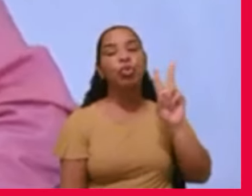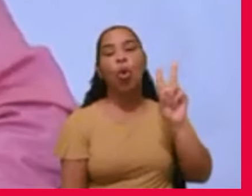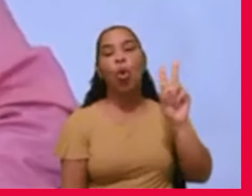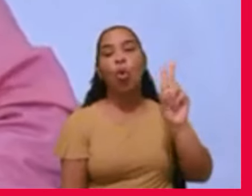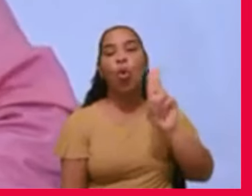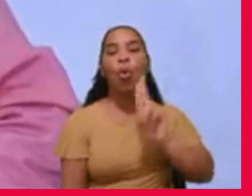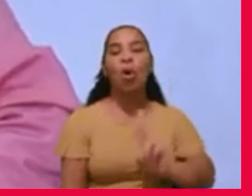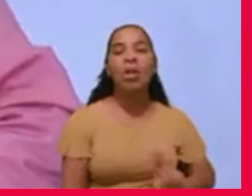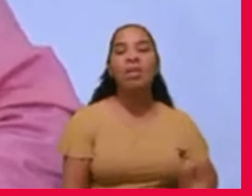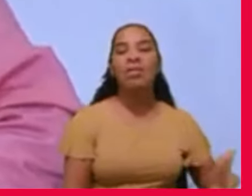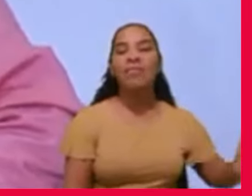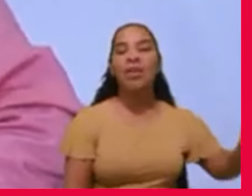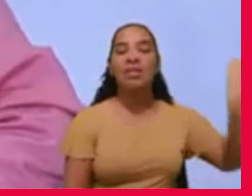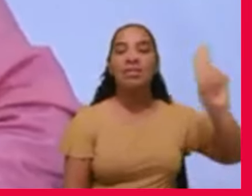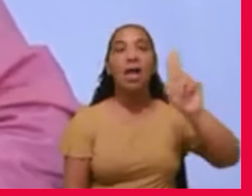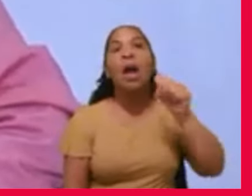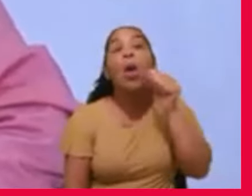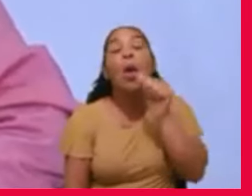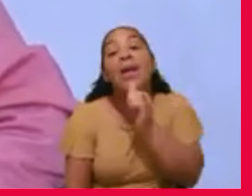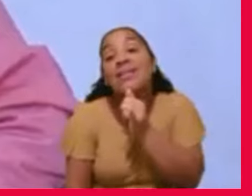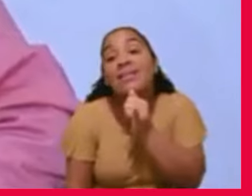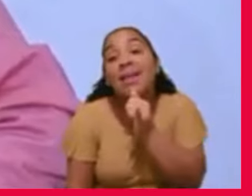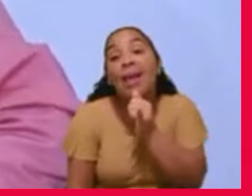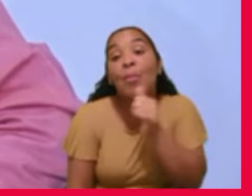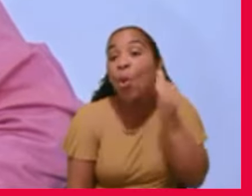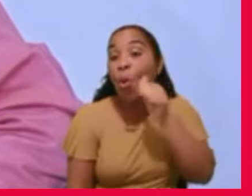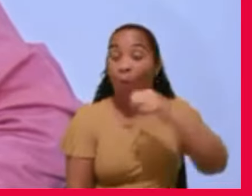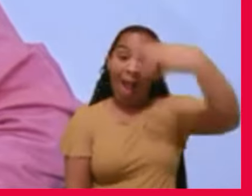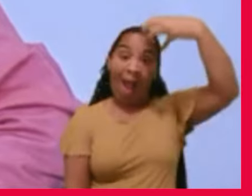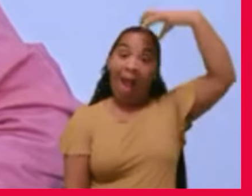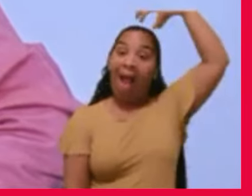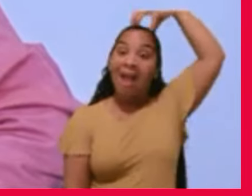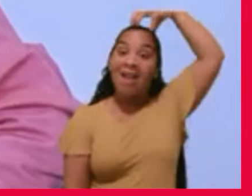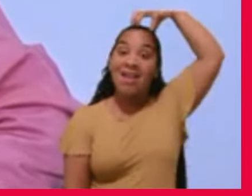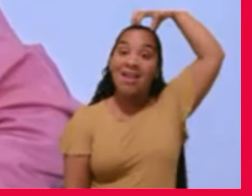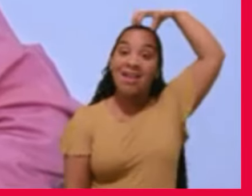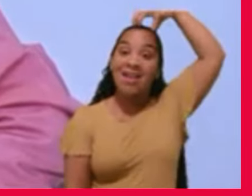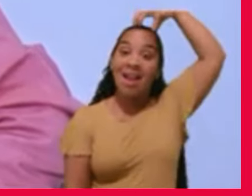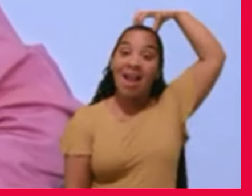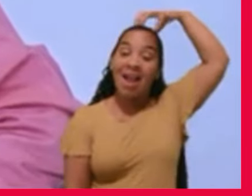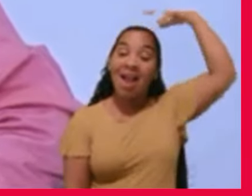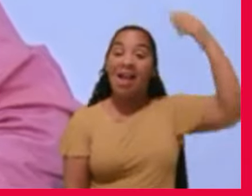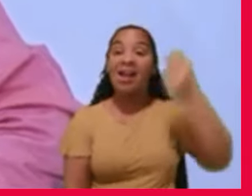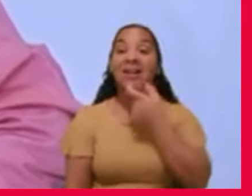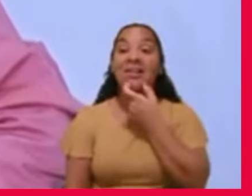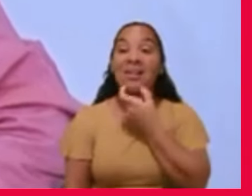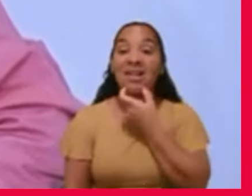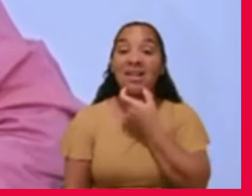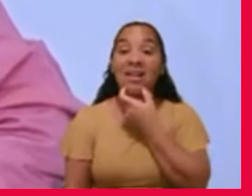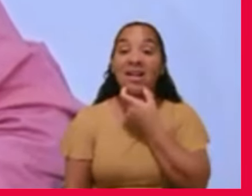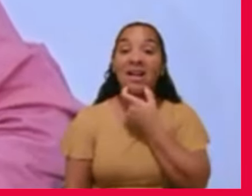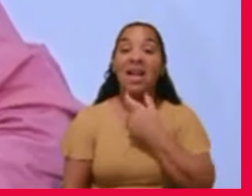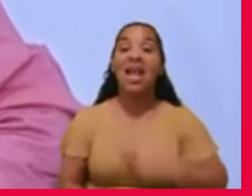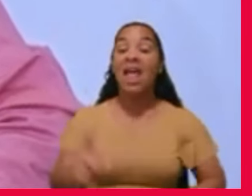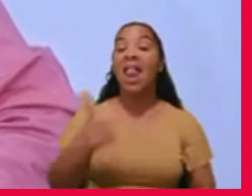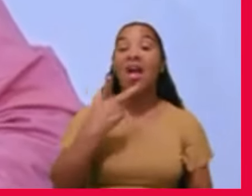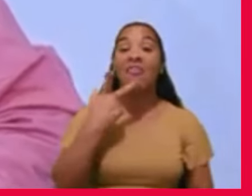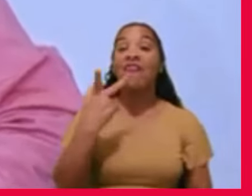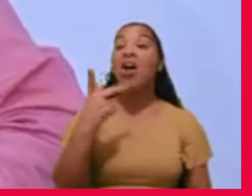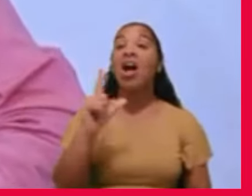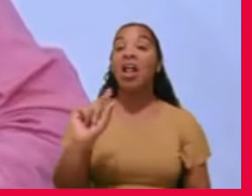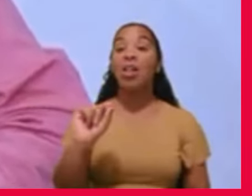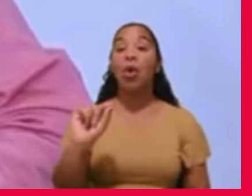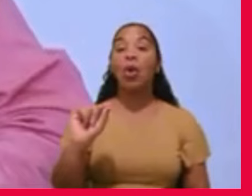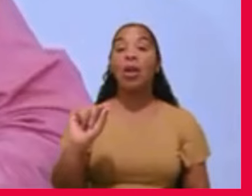rainha da Inglaterra, a sua maior honra, dito por ela, era ter tomado